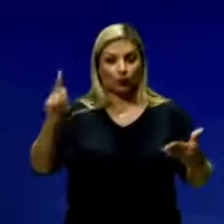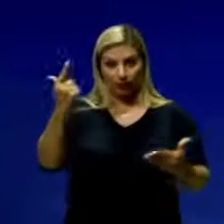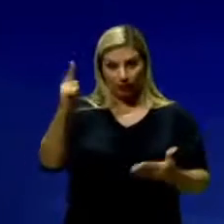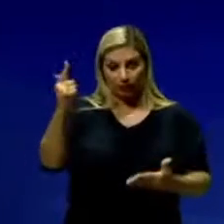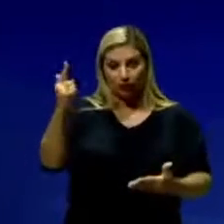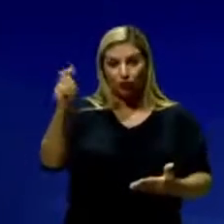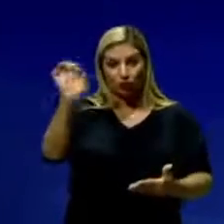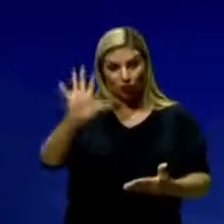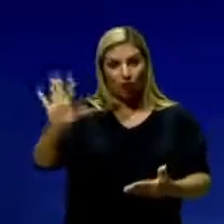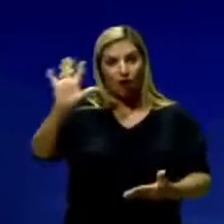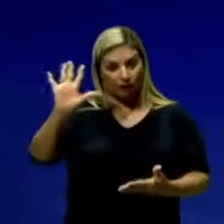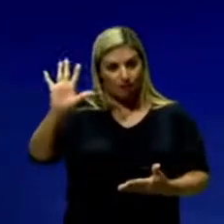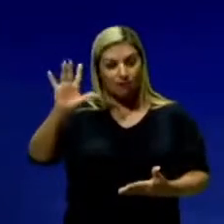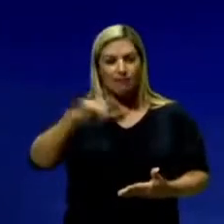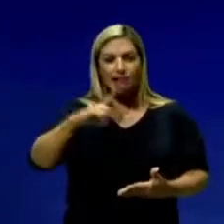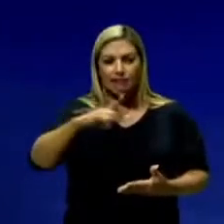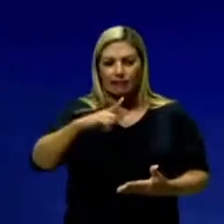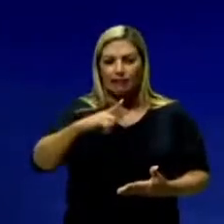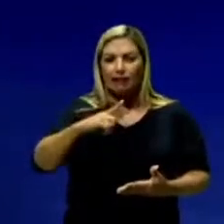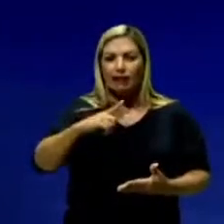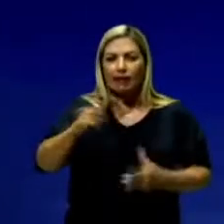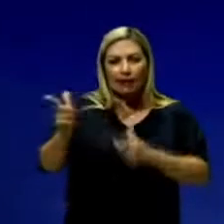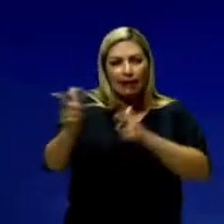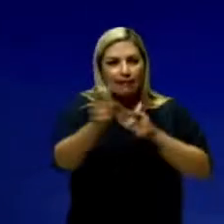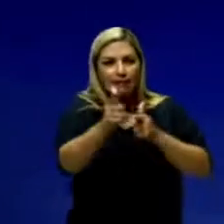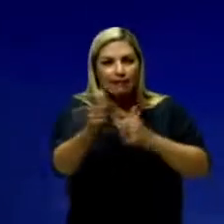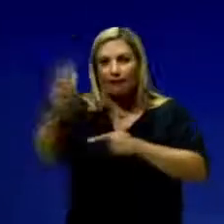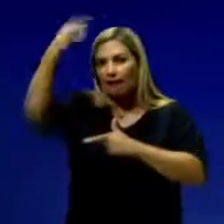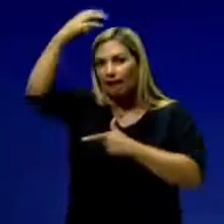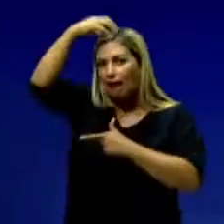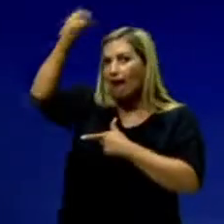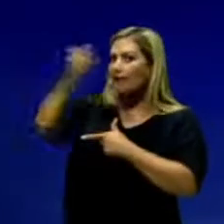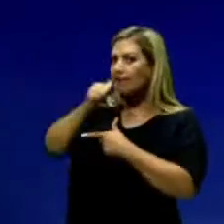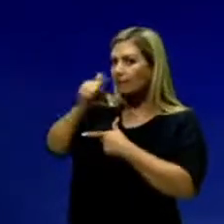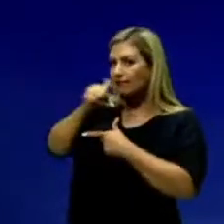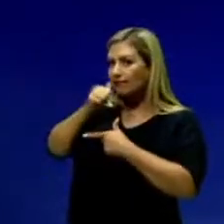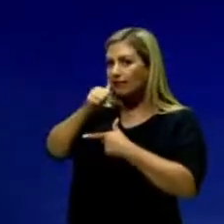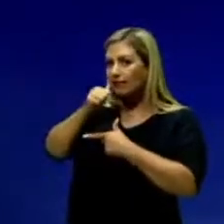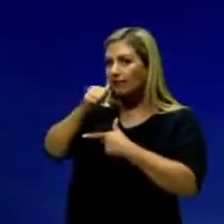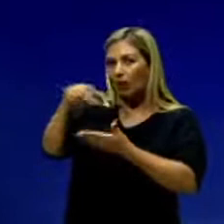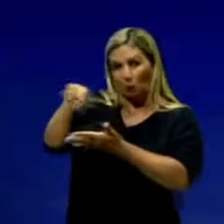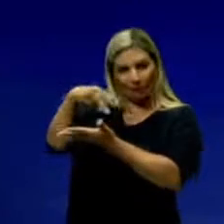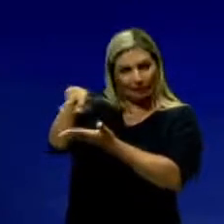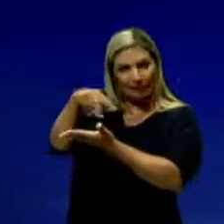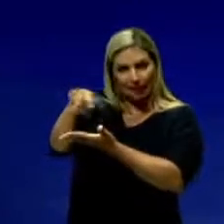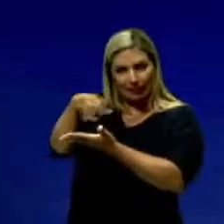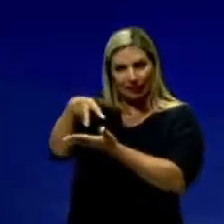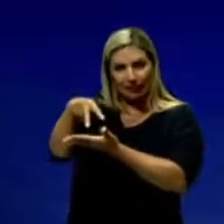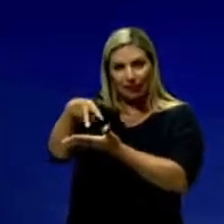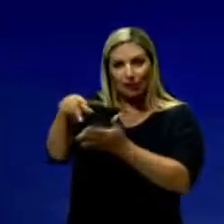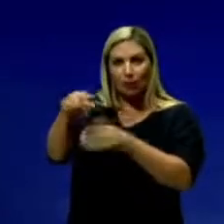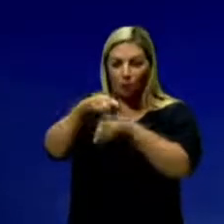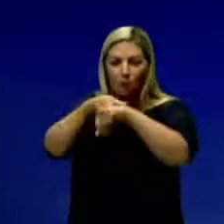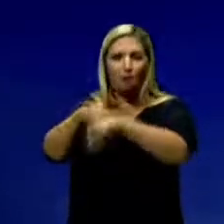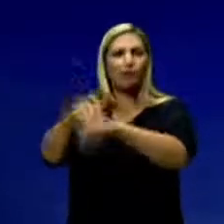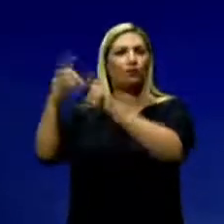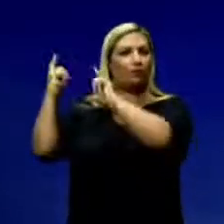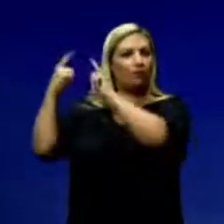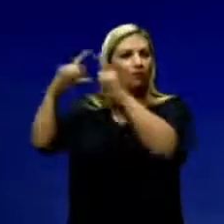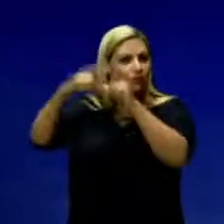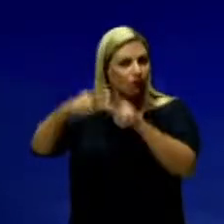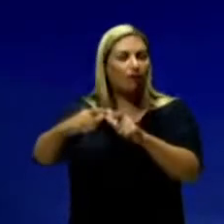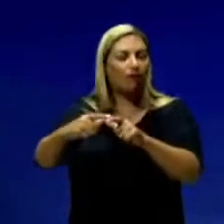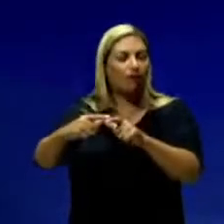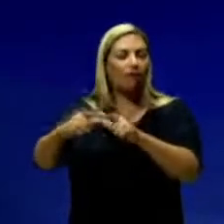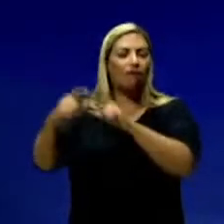de Goiás, que é a Caçada da Rainha. É uma dança típica, é um momento histórico